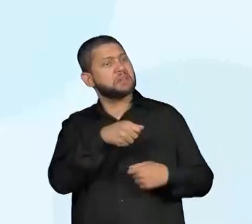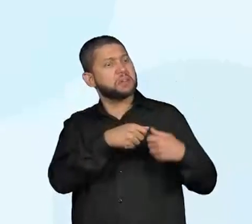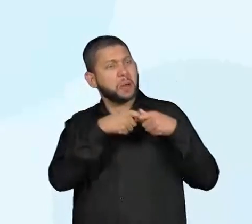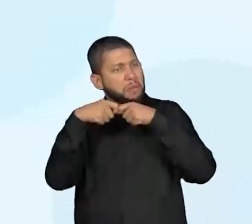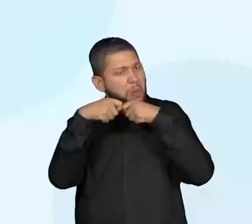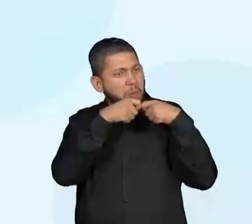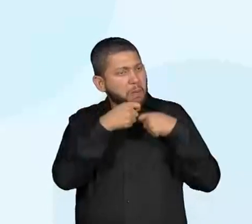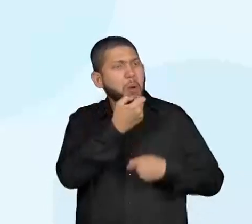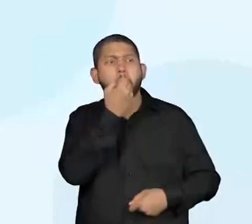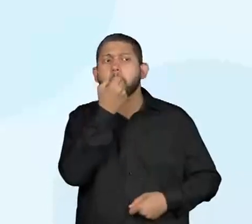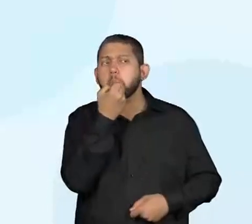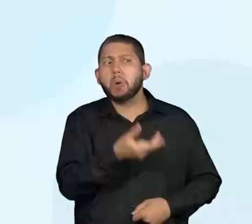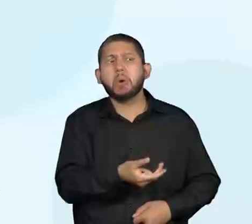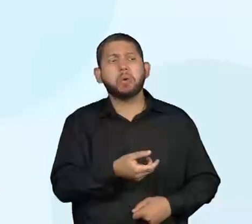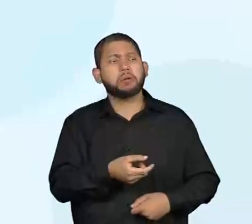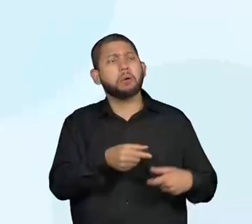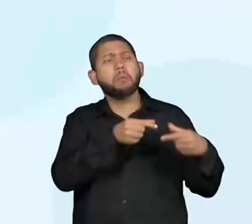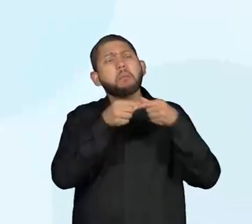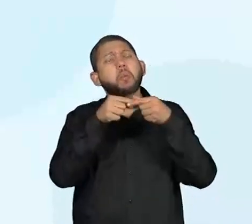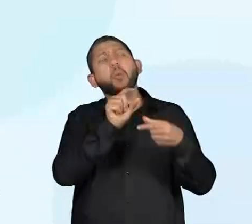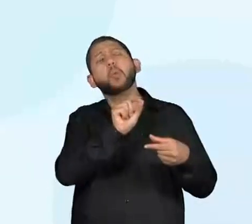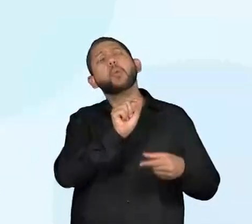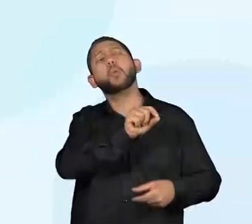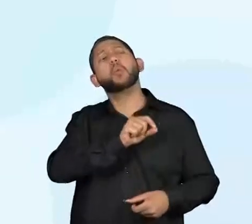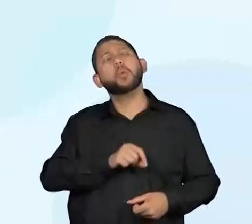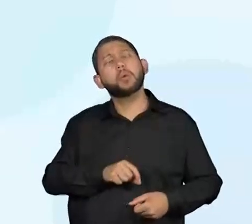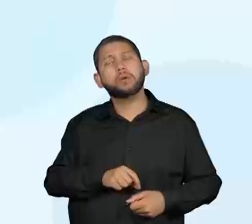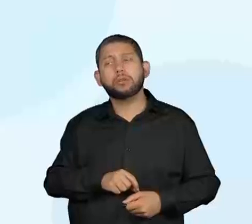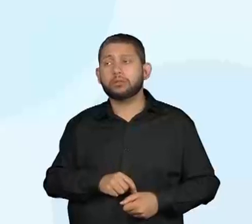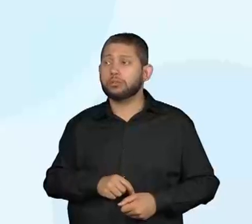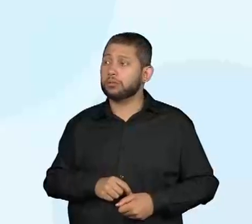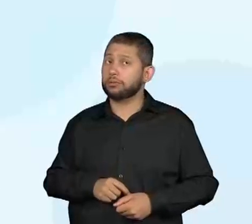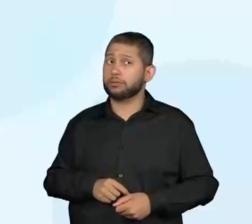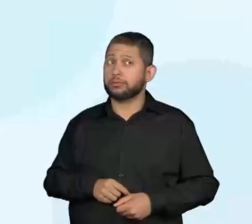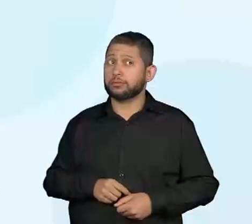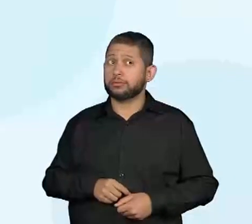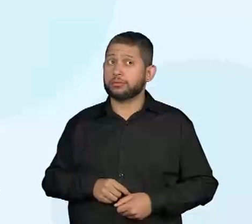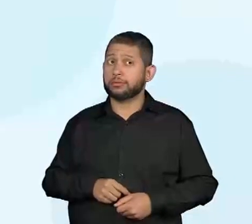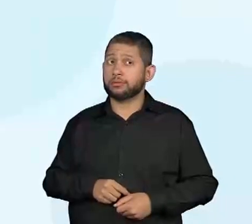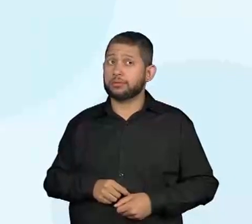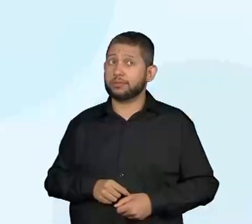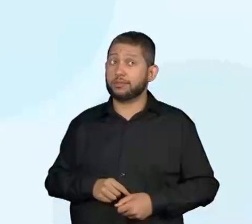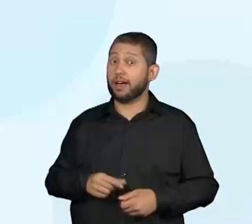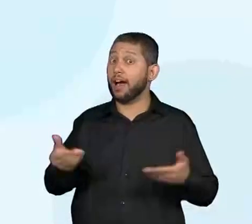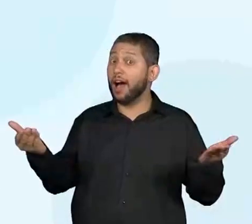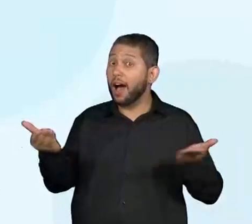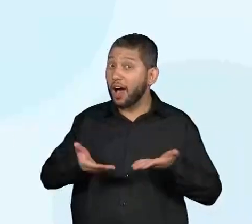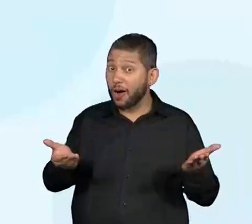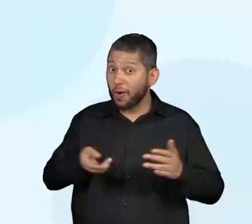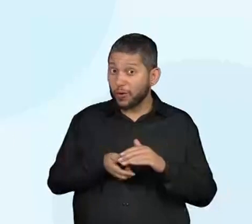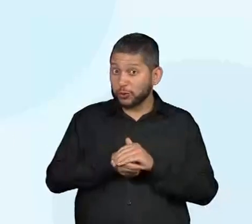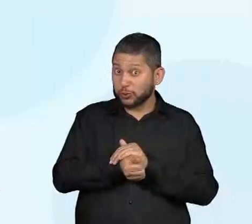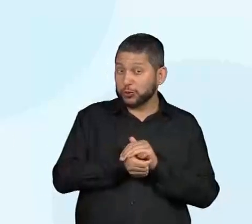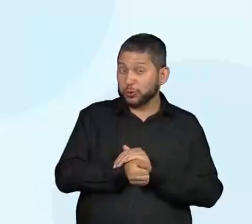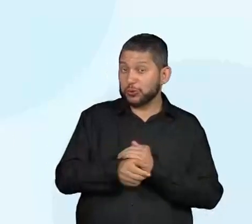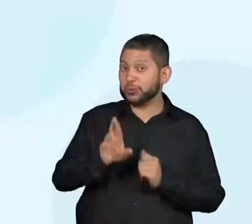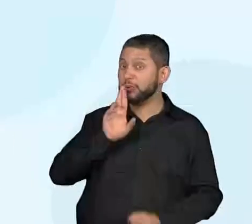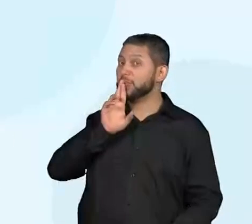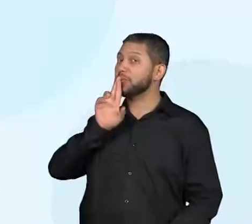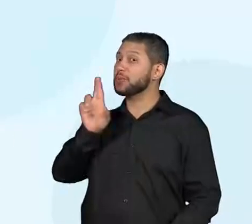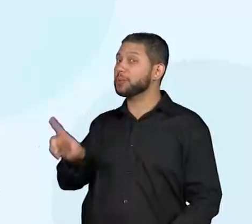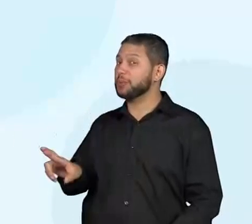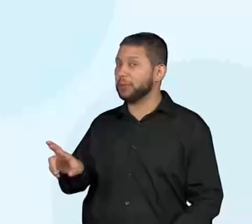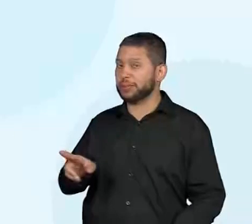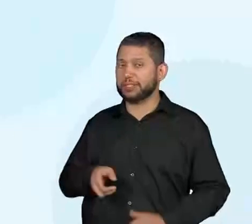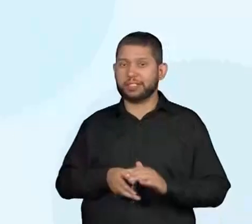essa gatinha? Pergunta a onça. É aqui a gente vê o Jabuti, mais